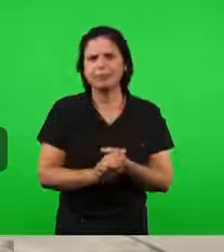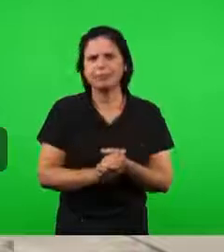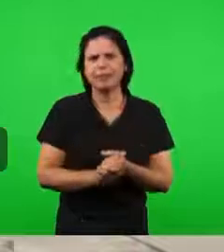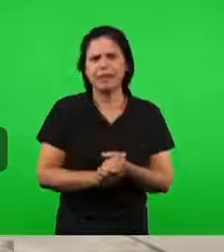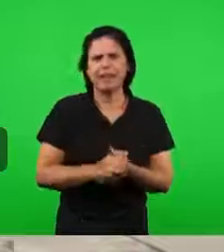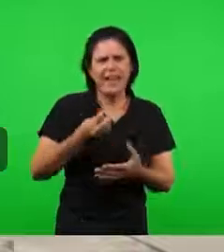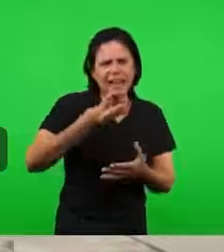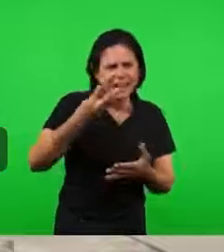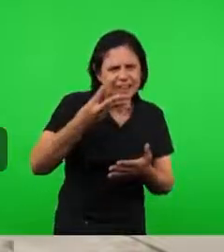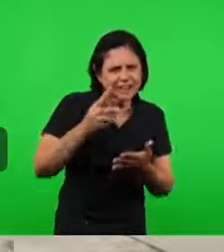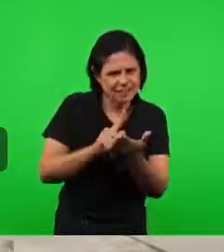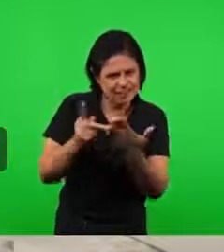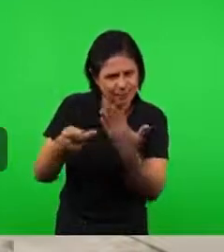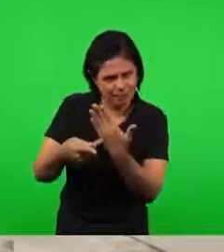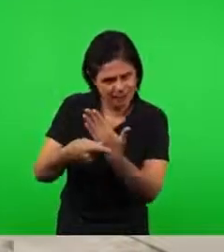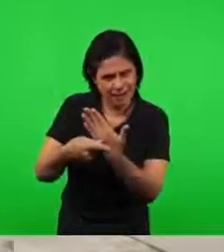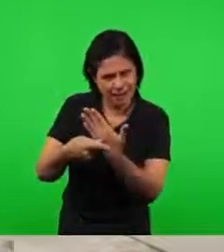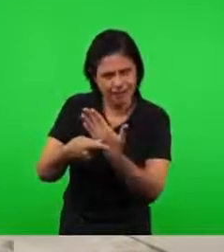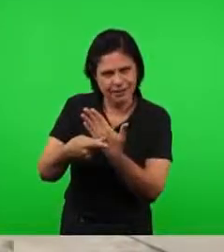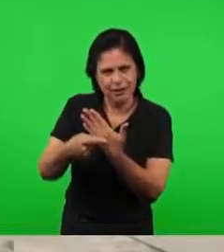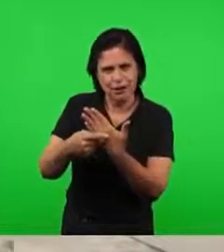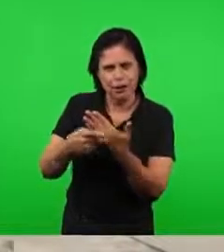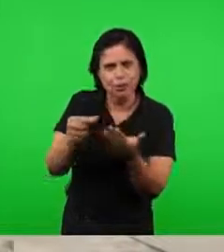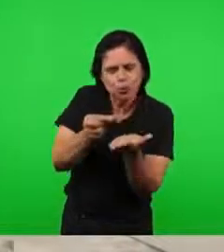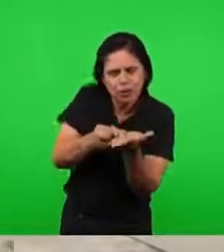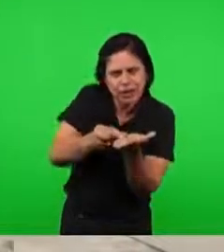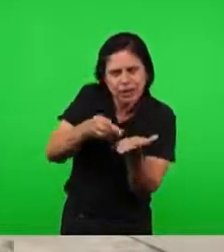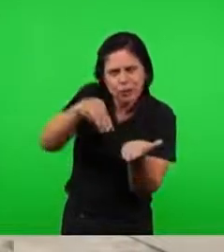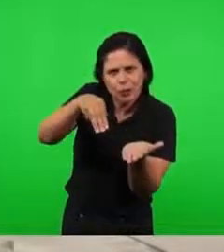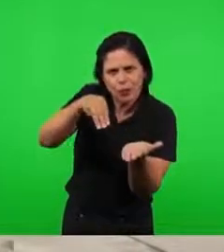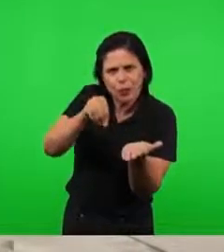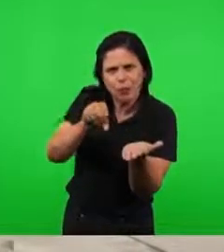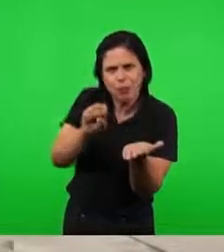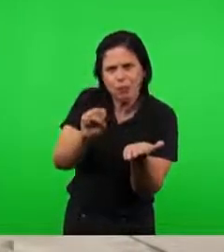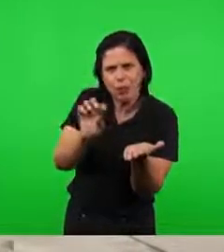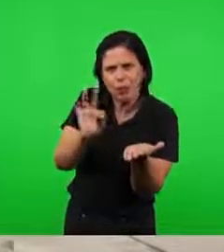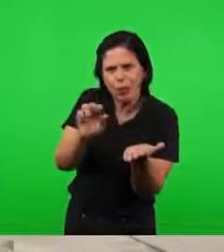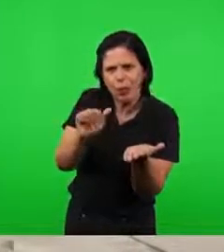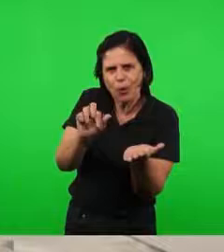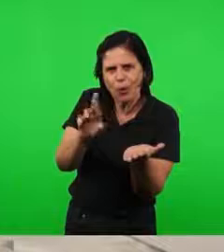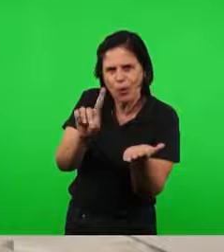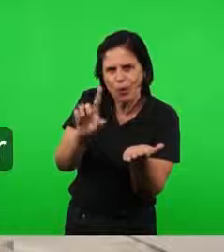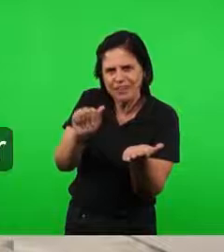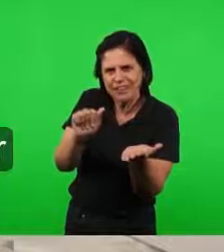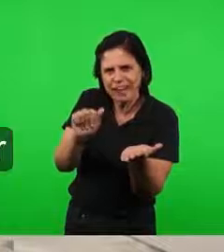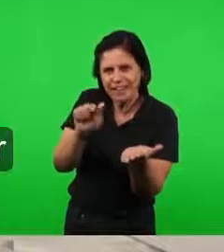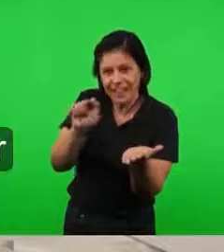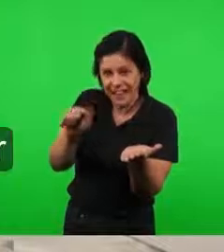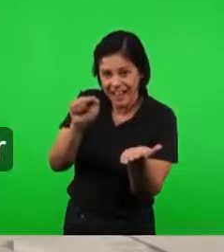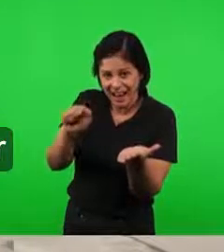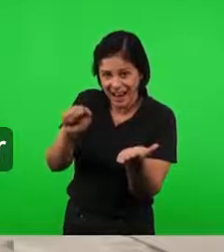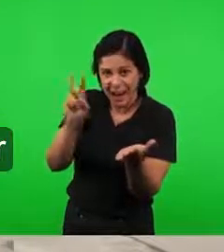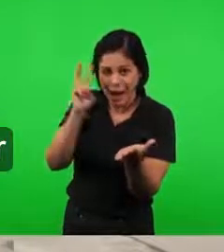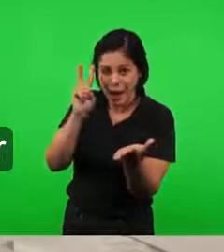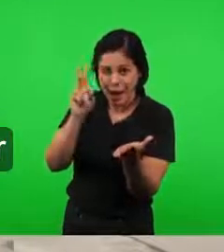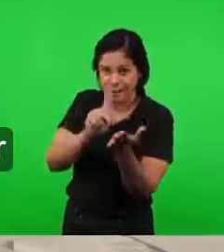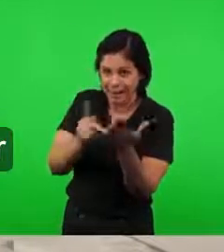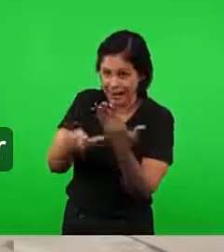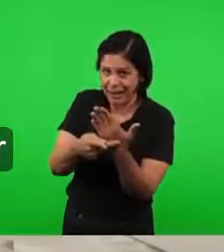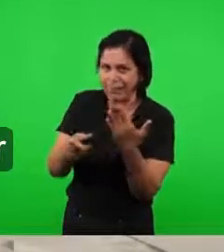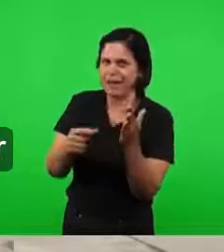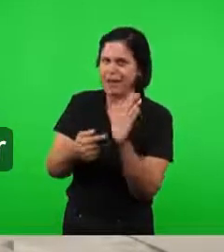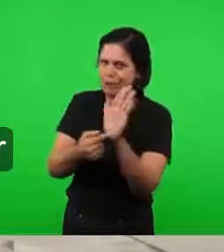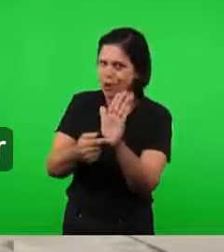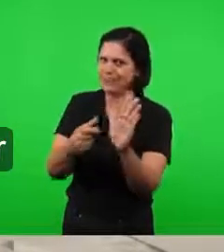terceira parábola, que é a do grão de mostarda, uma parte da resposta. O texto está aqui, então as irmãs vão